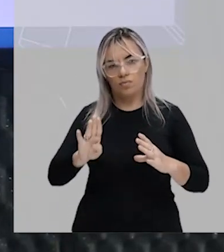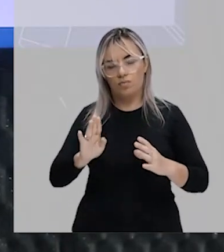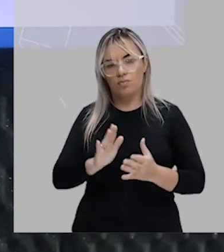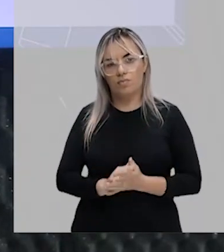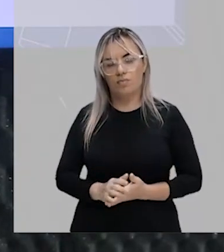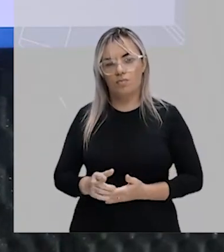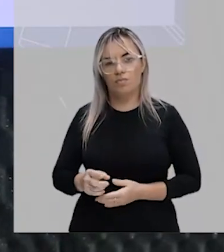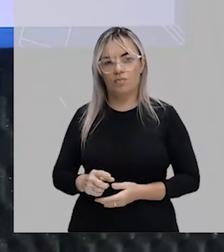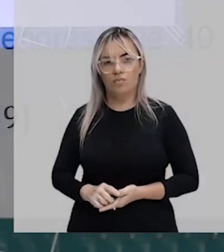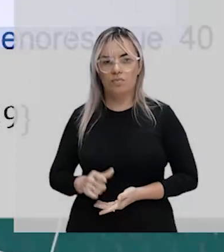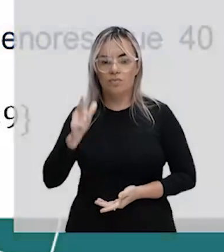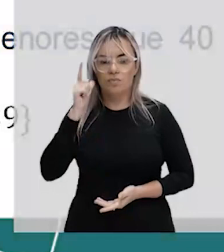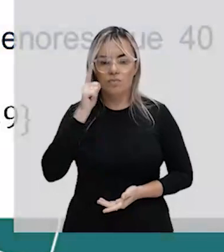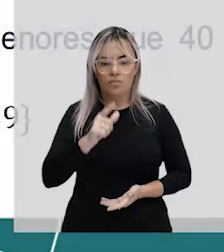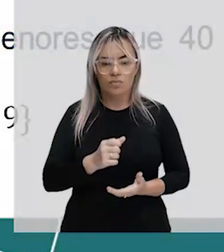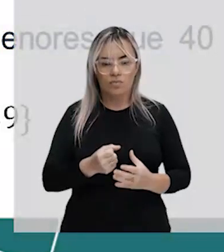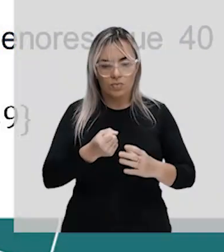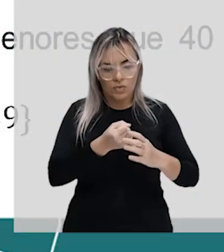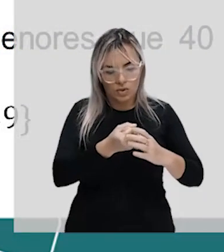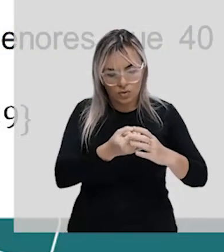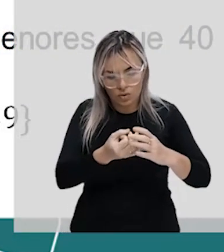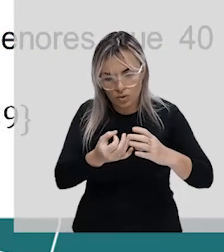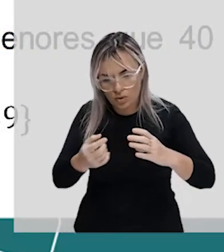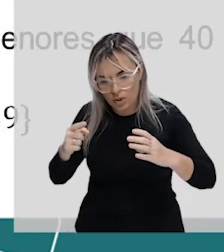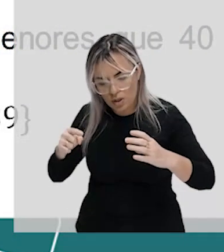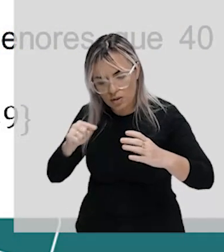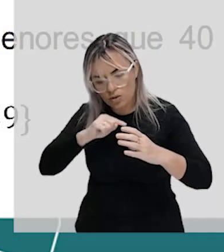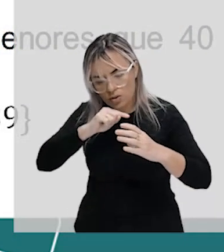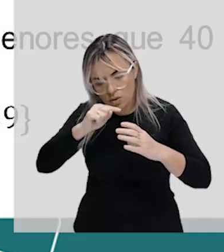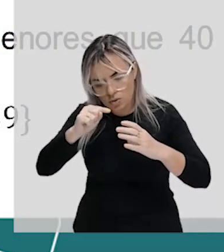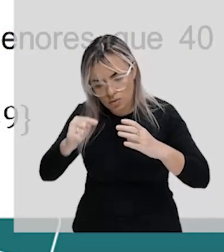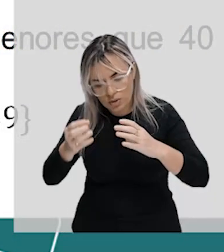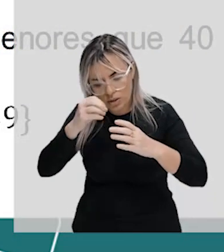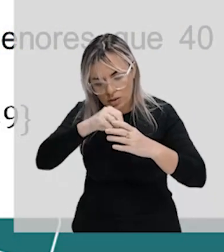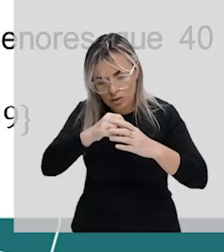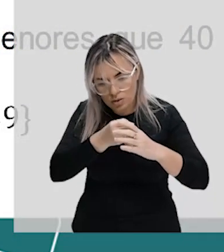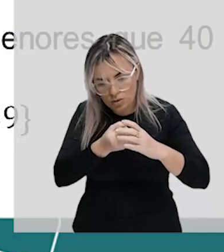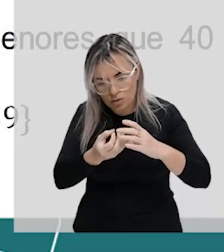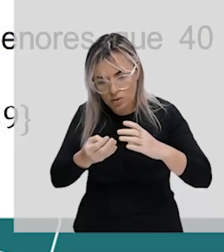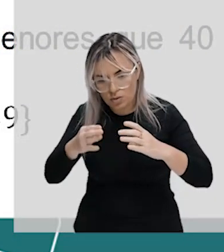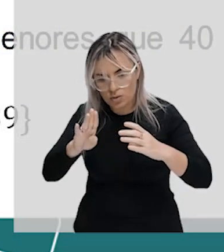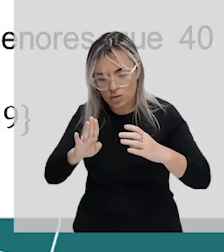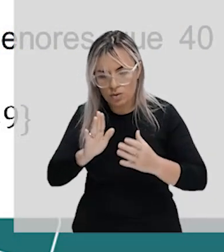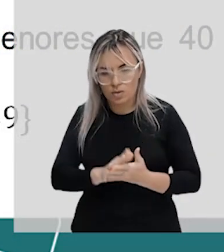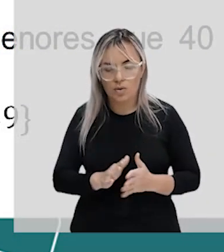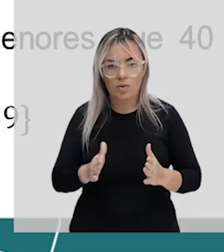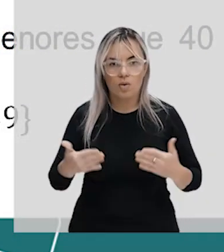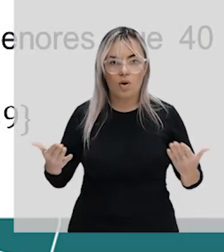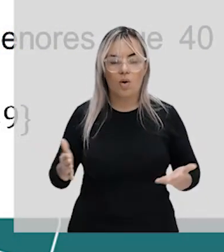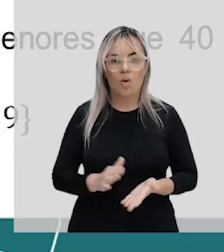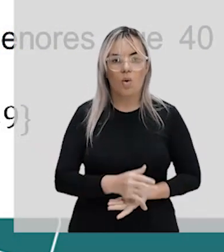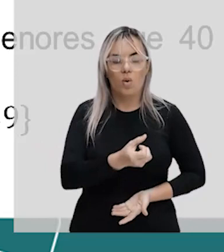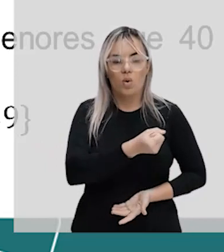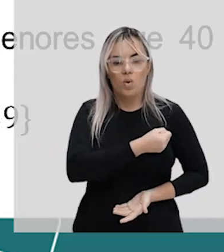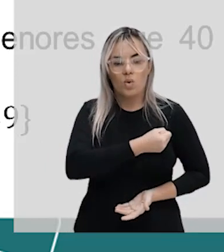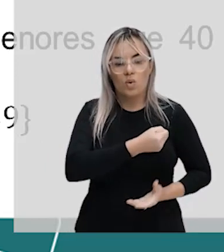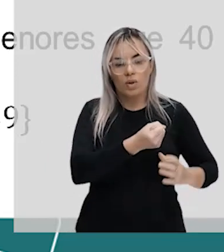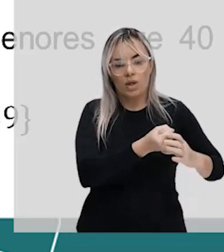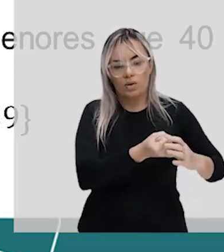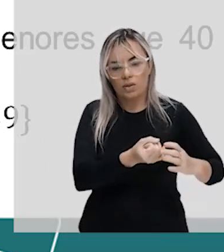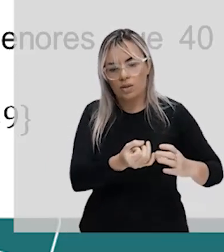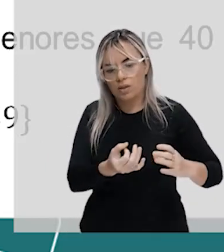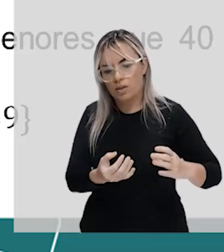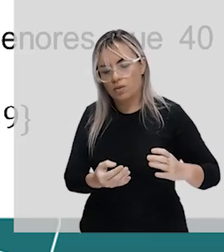consigo dizer quantos são, tá? Nesse caso aqui, o número de elementos que fazem parte do conjunto B dá um total de 13.